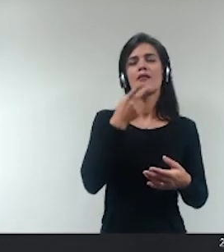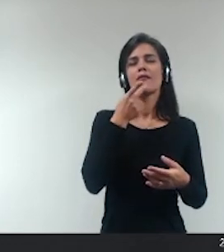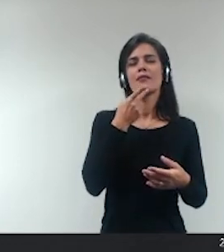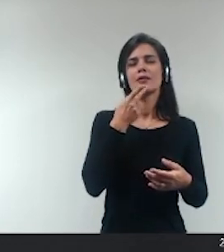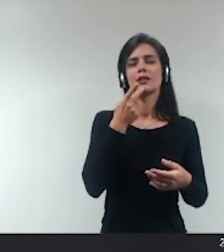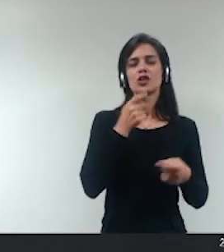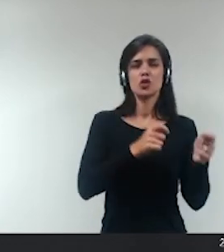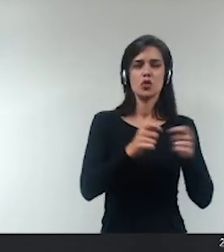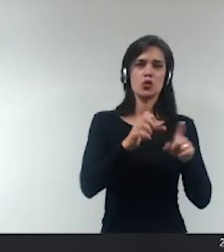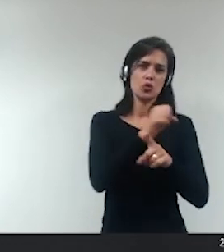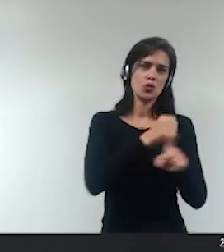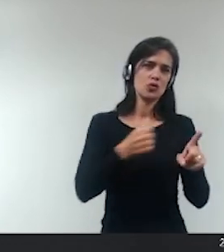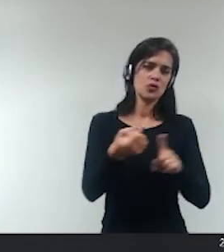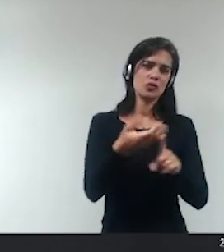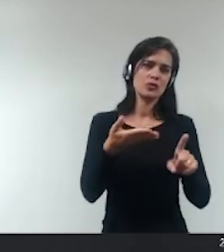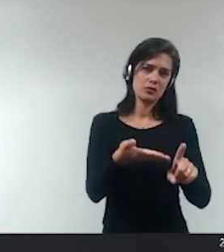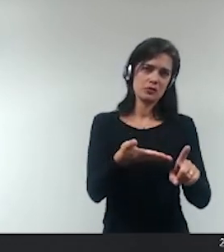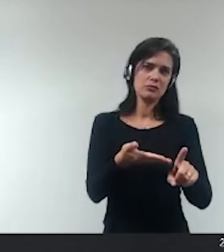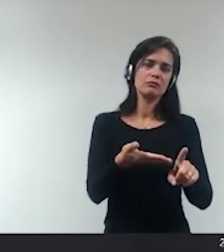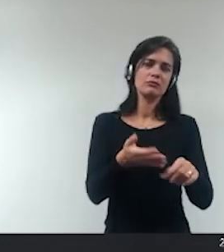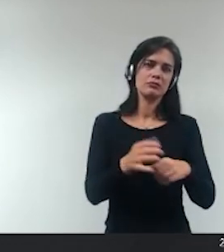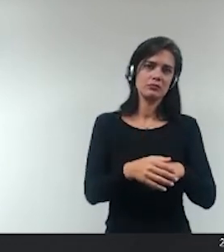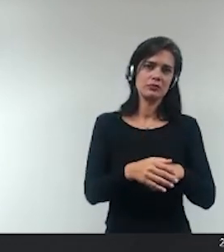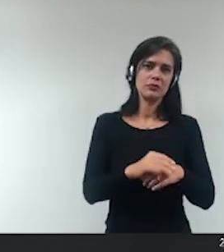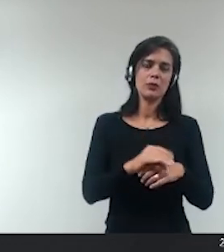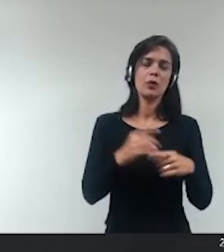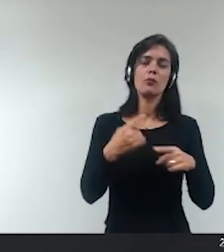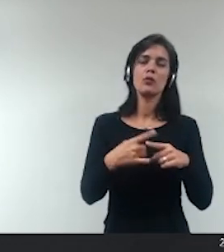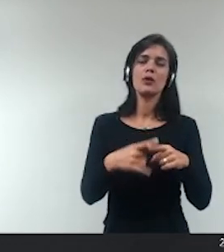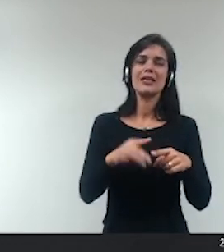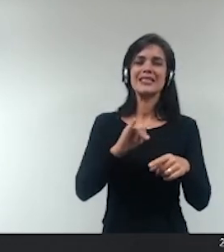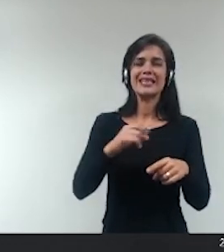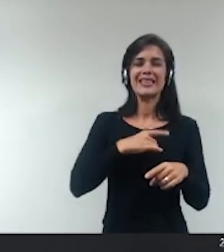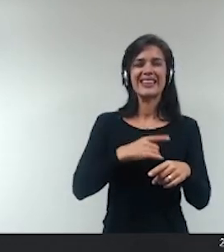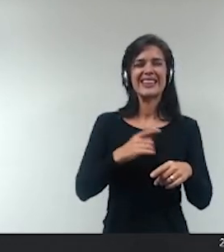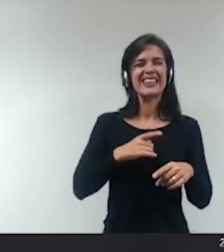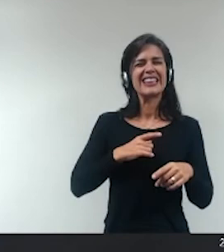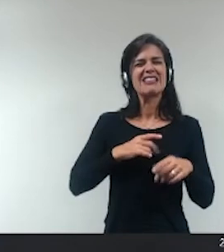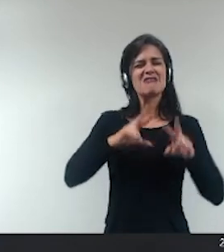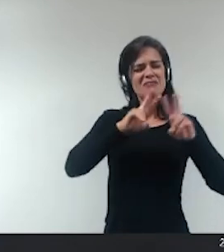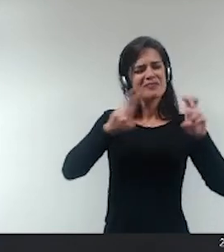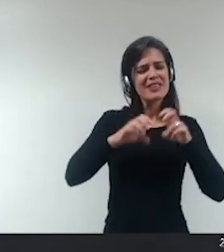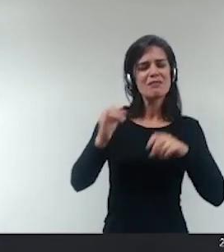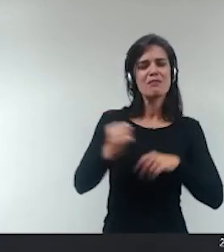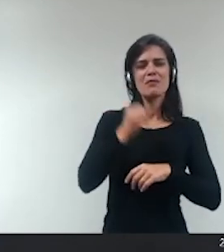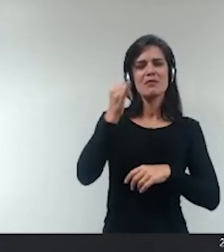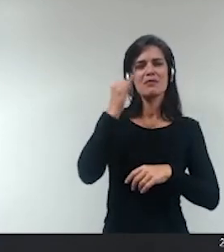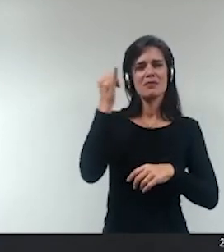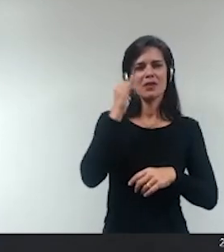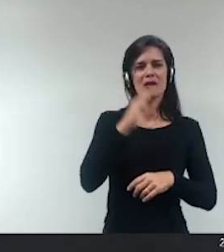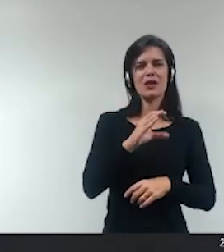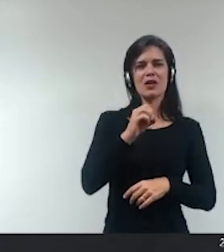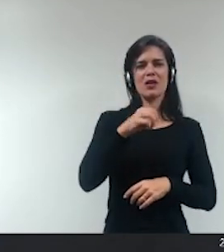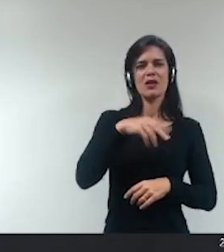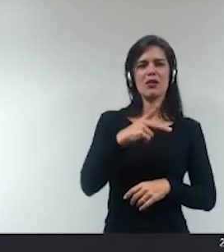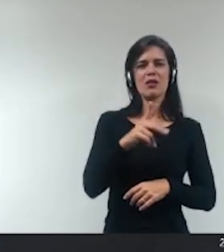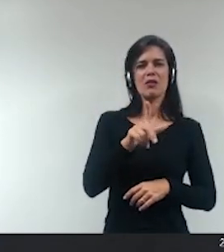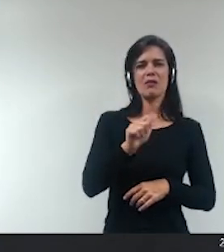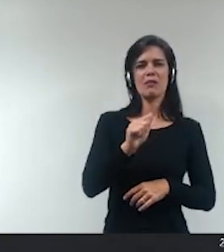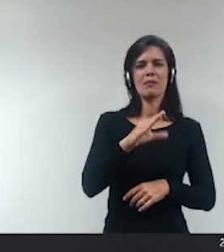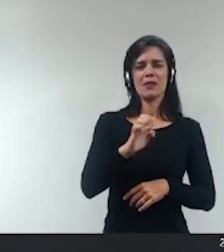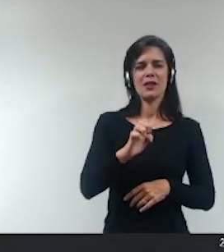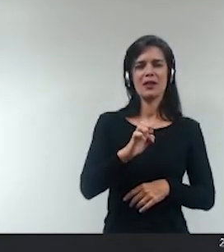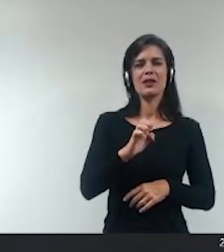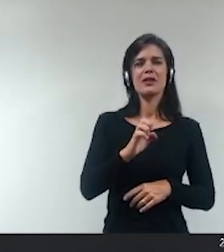eu acredito que se tem uma questão mais importante do que a compliance e do que a